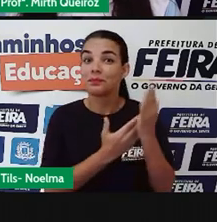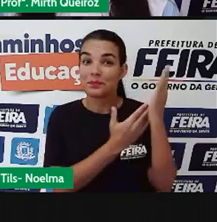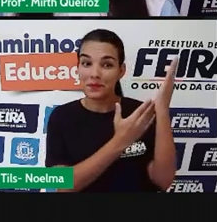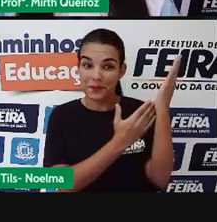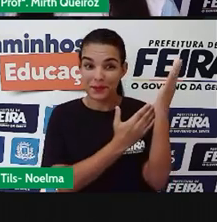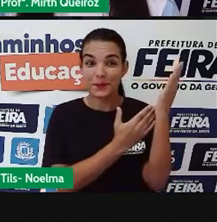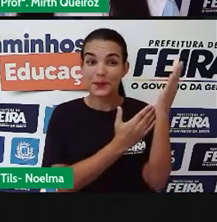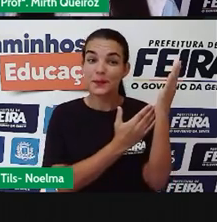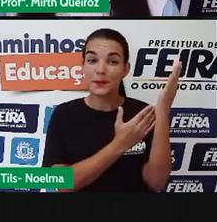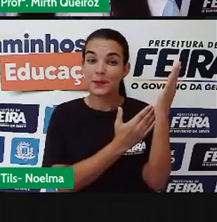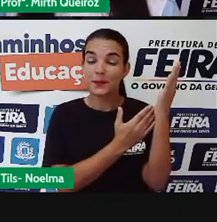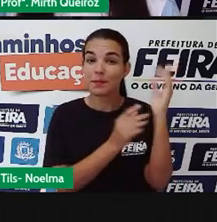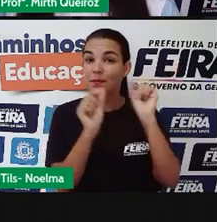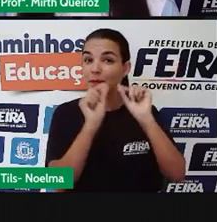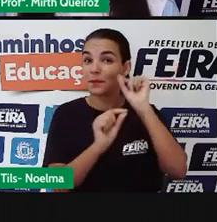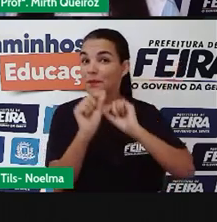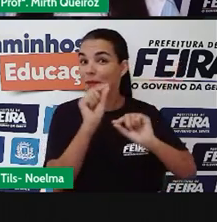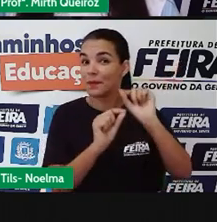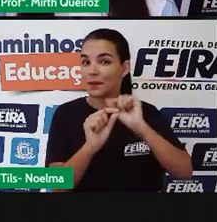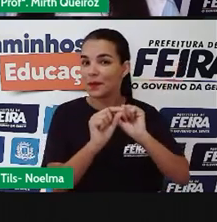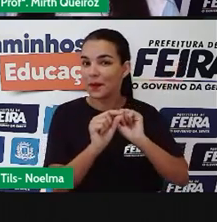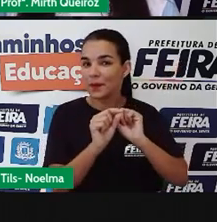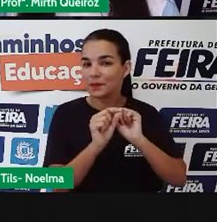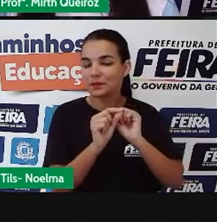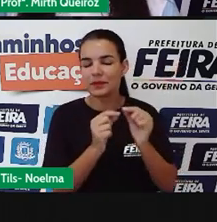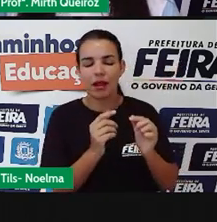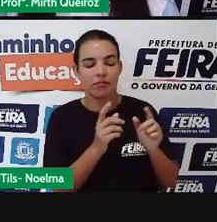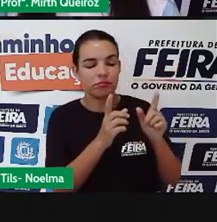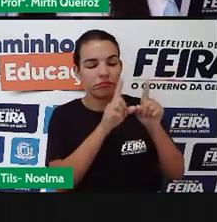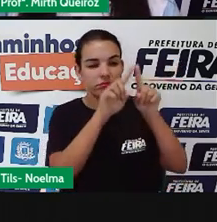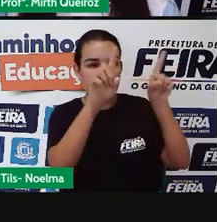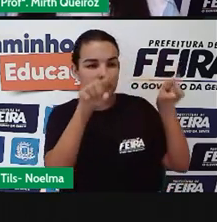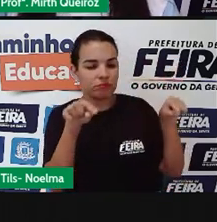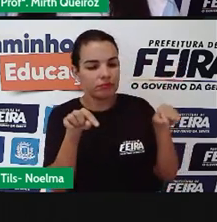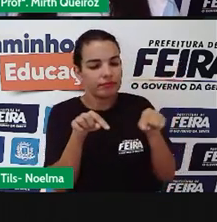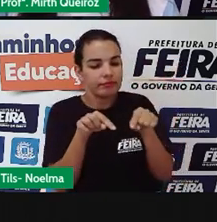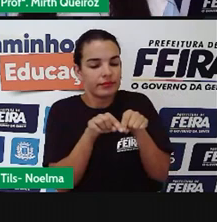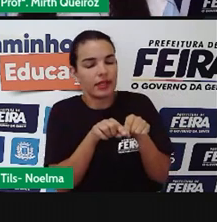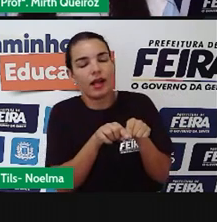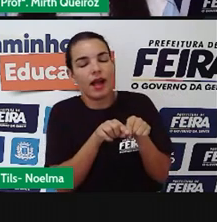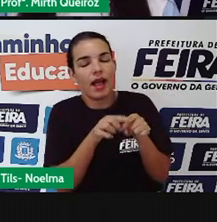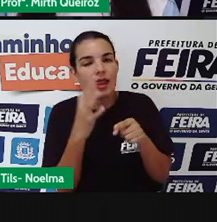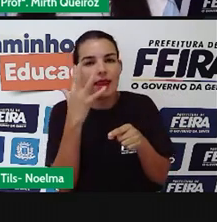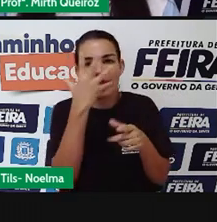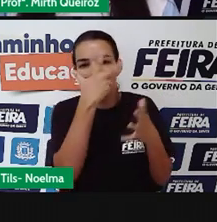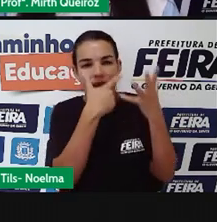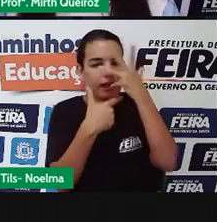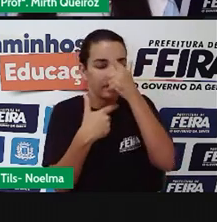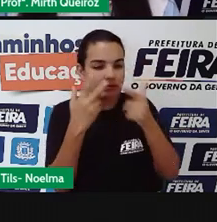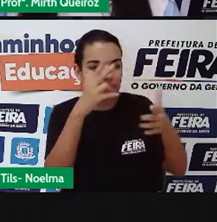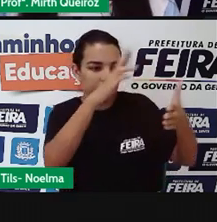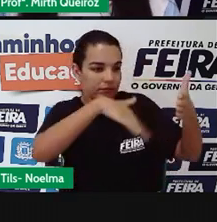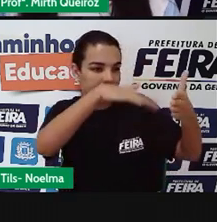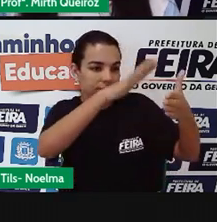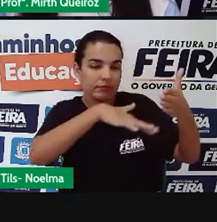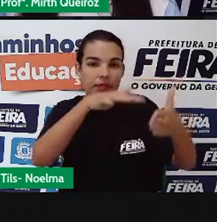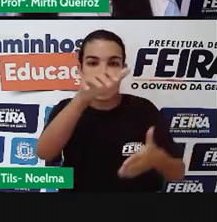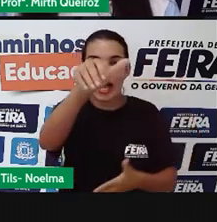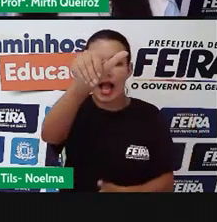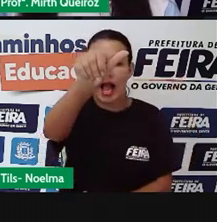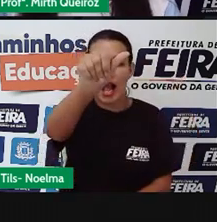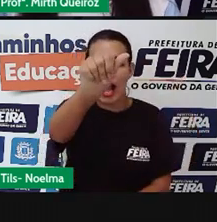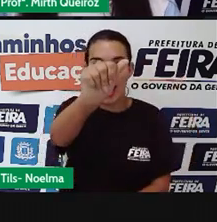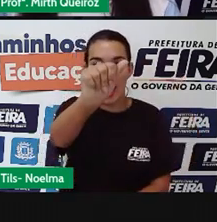Aqui, a Pró trouxe para vocês um quadro, que é o Abaporu de Tarsila do Amaral, onde nós iremos fazer